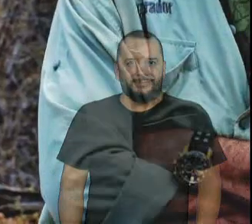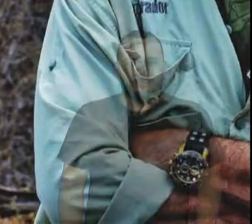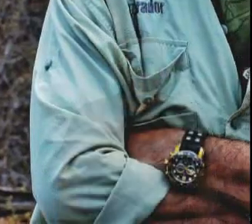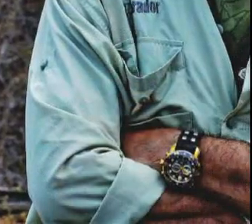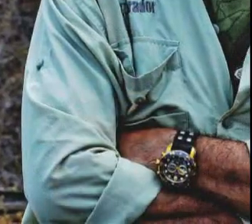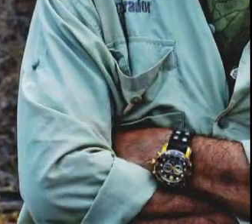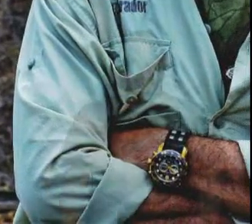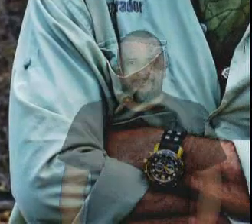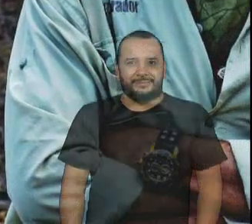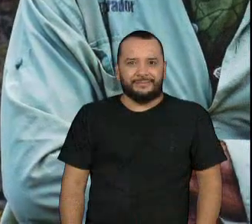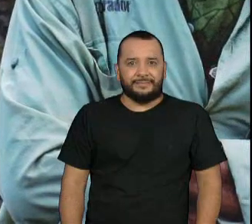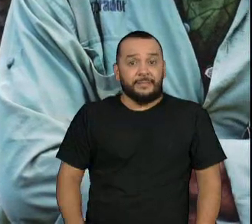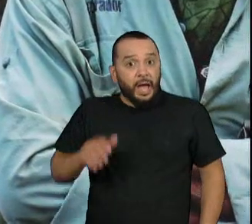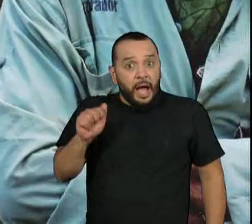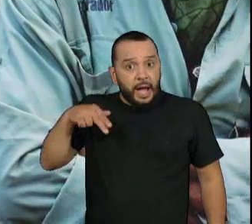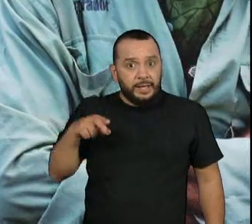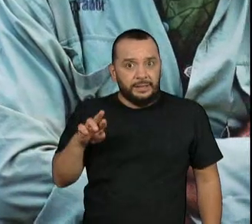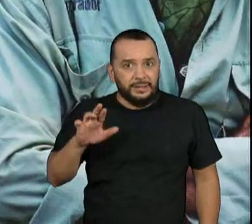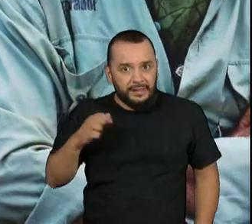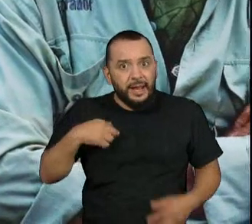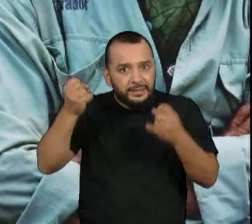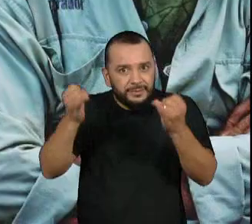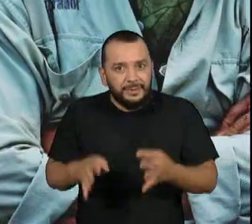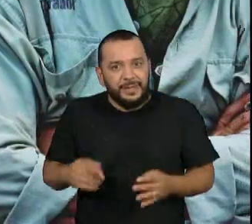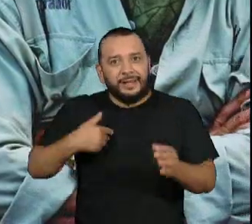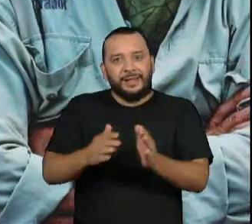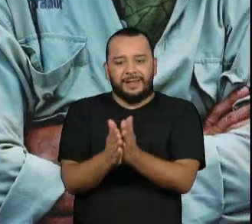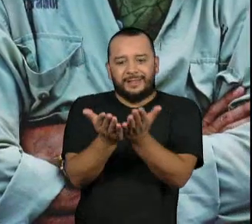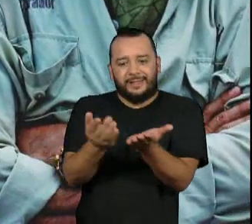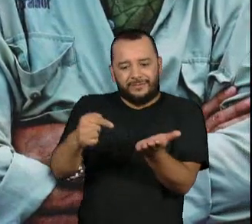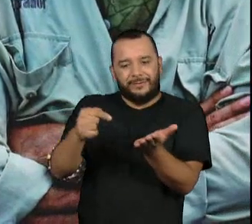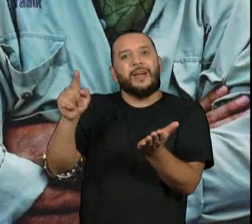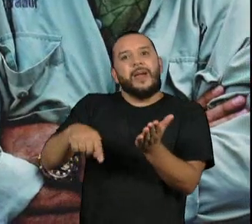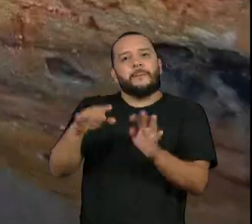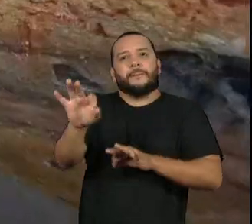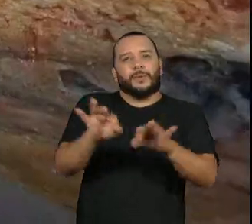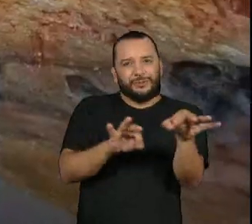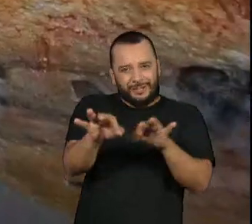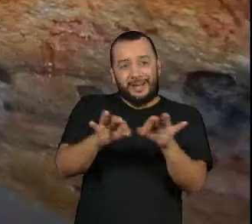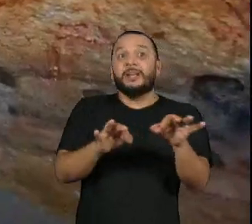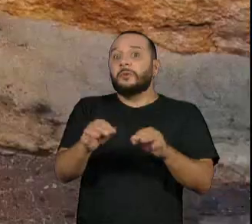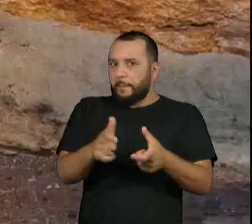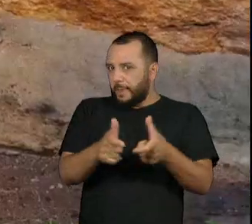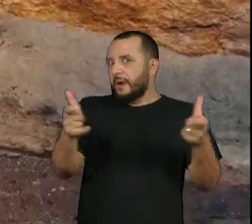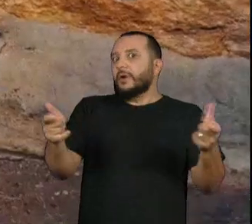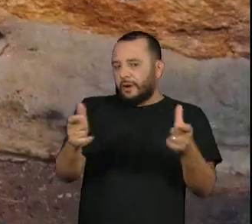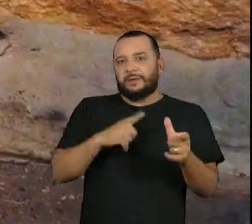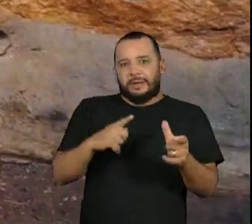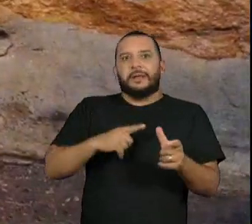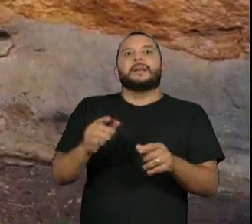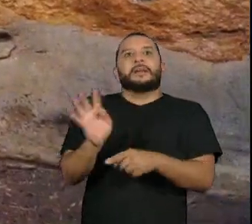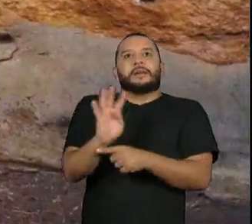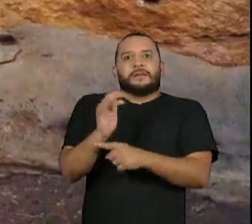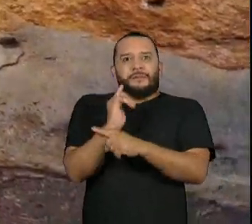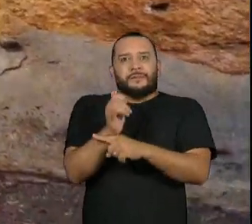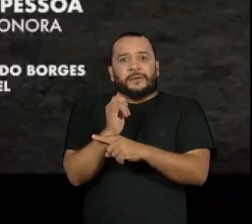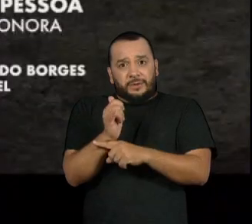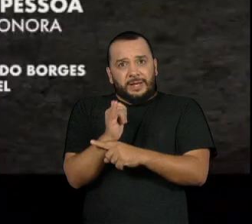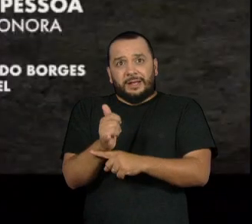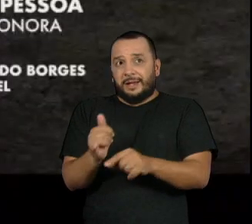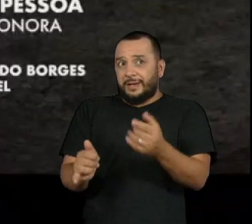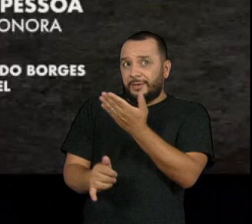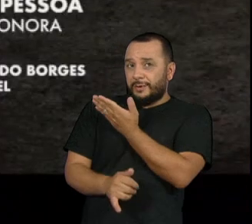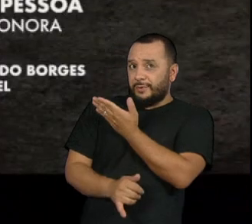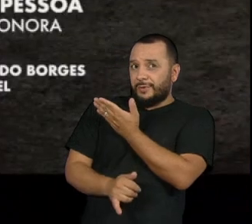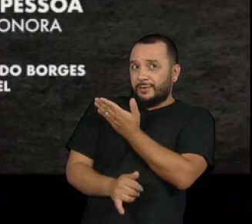André Pessoa explica que Olhais é um projeto maior. Além do livro, envolve o documentário rupestre, que está